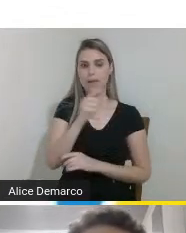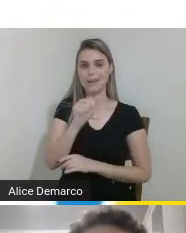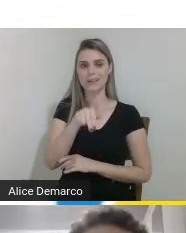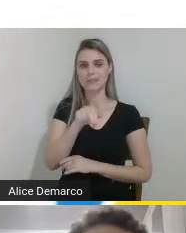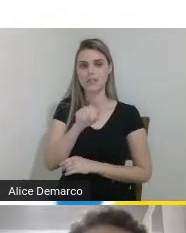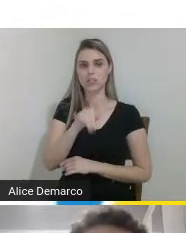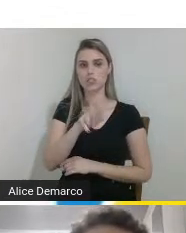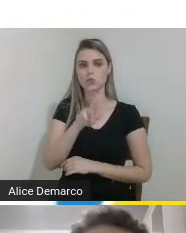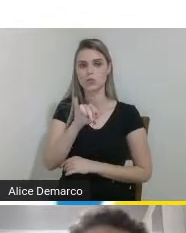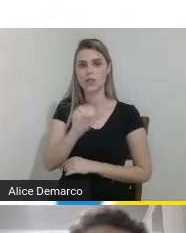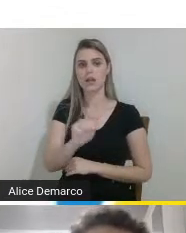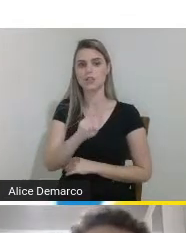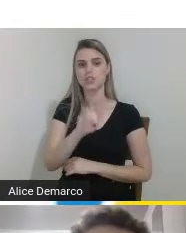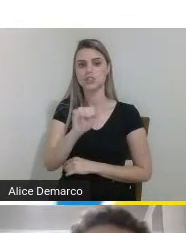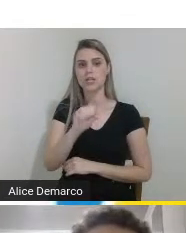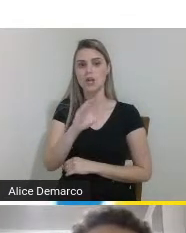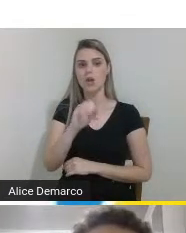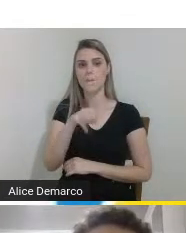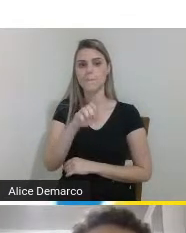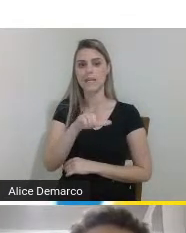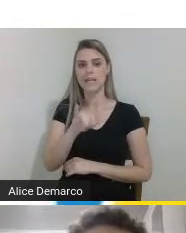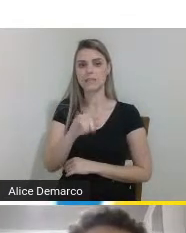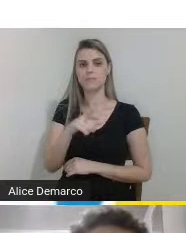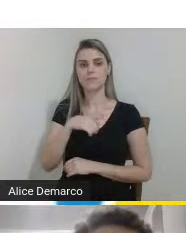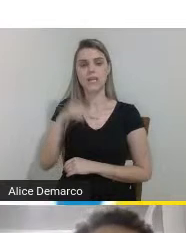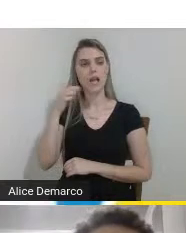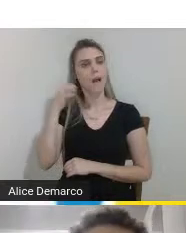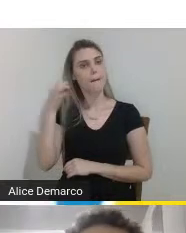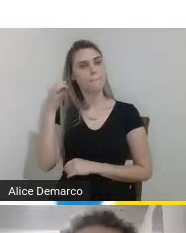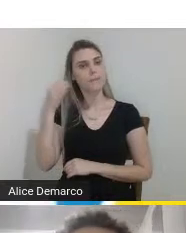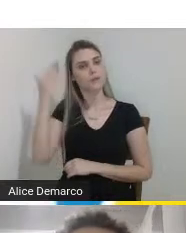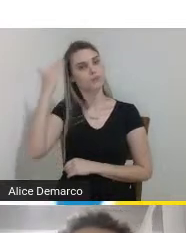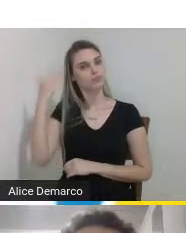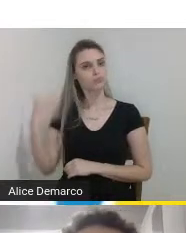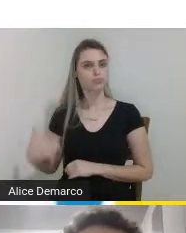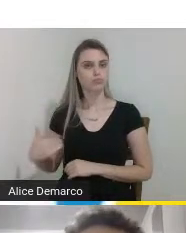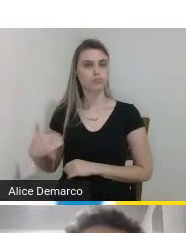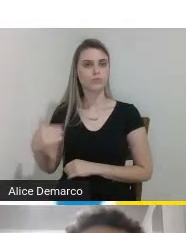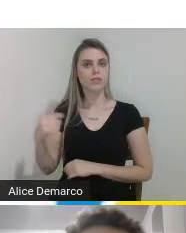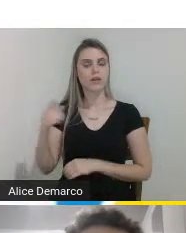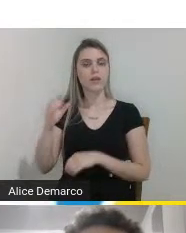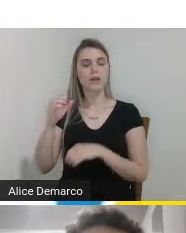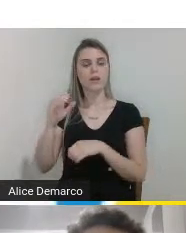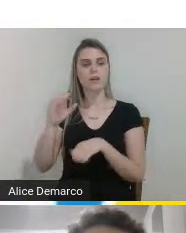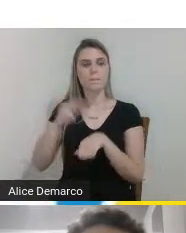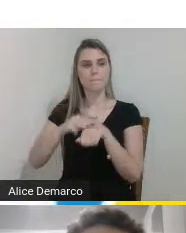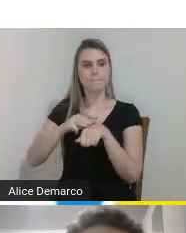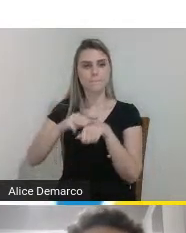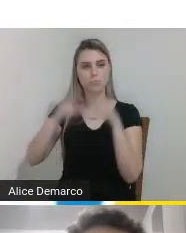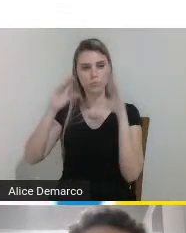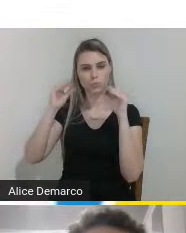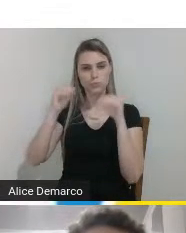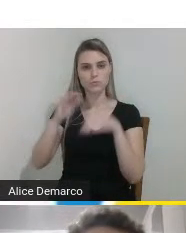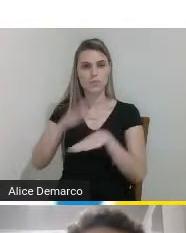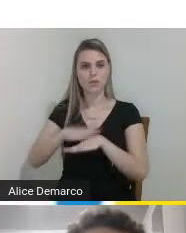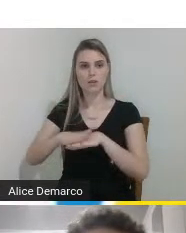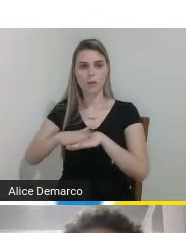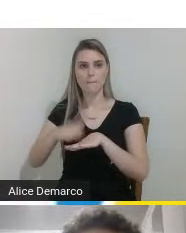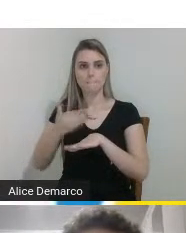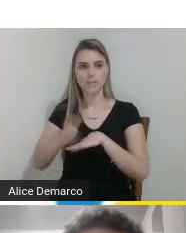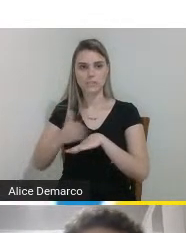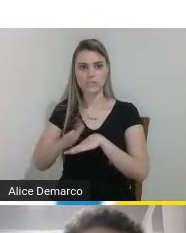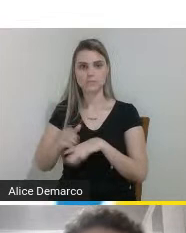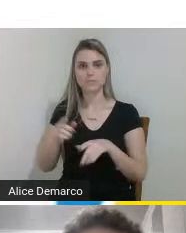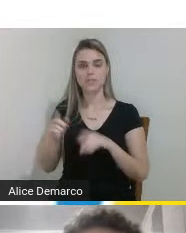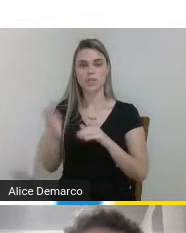Giacomelli ela tem cabelo comprido castanho escuro e é branca do lado dela tem